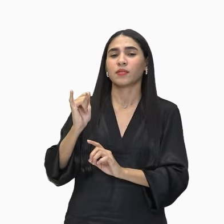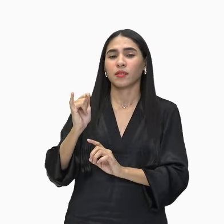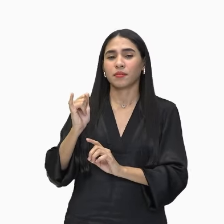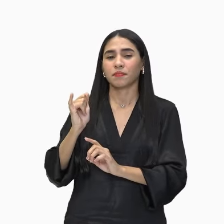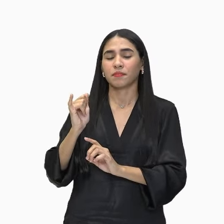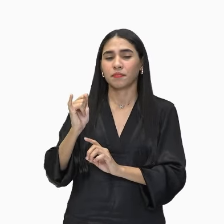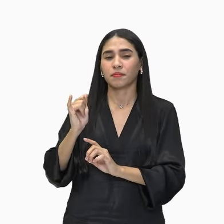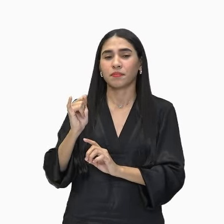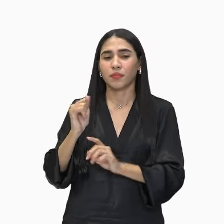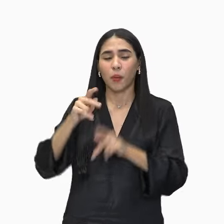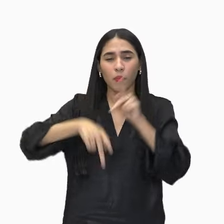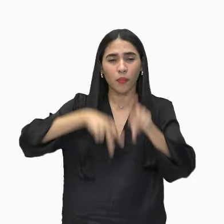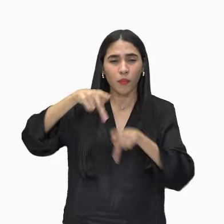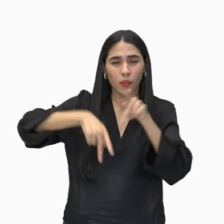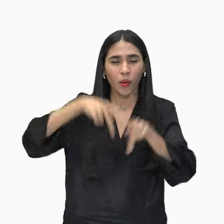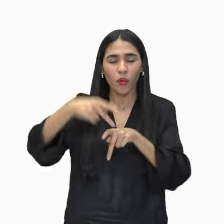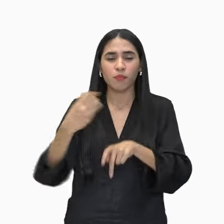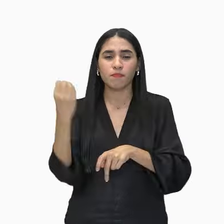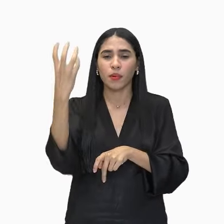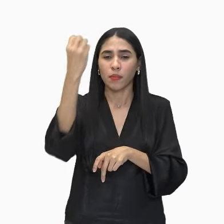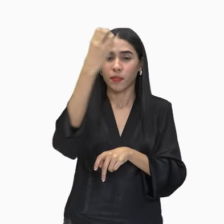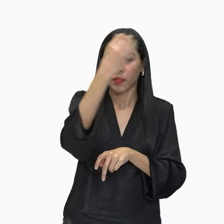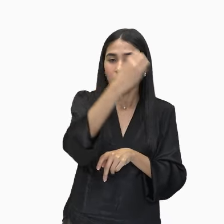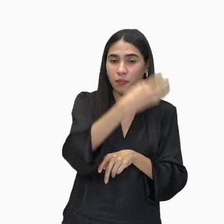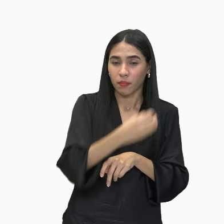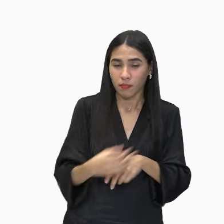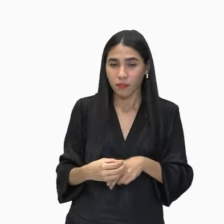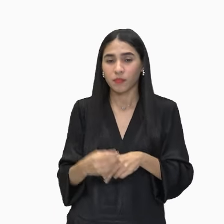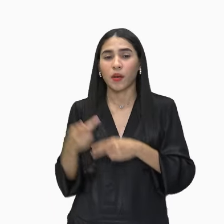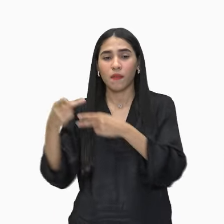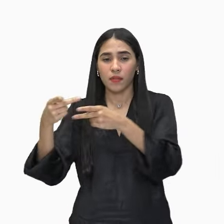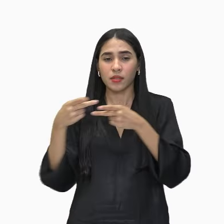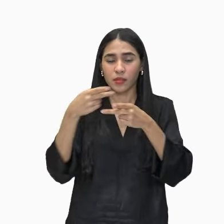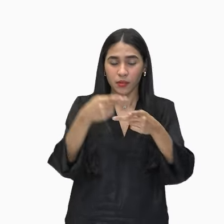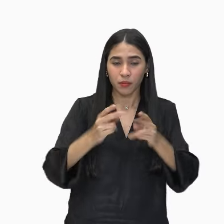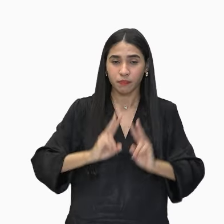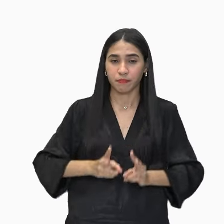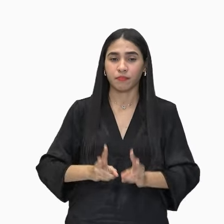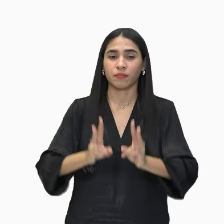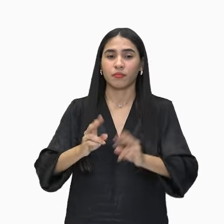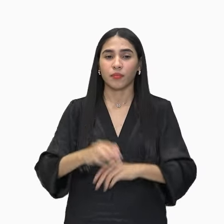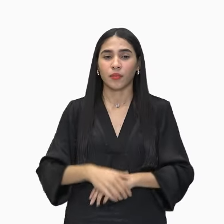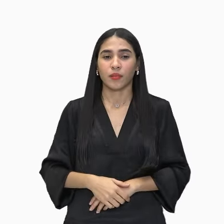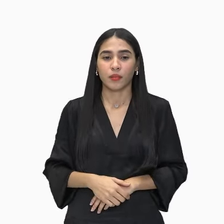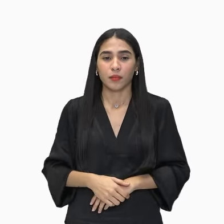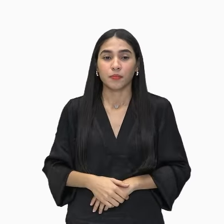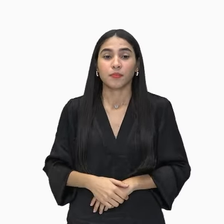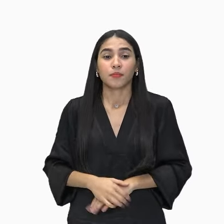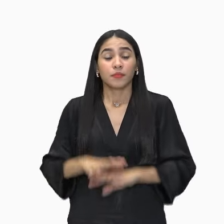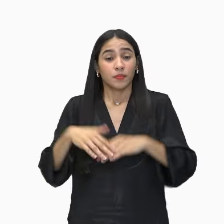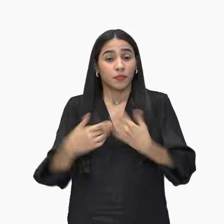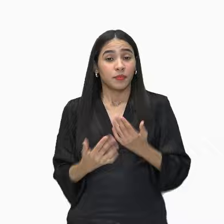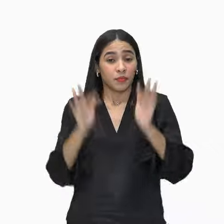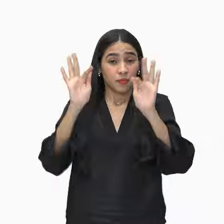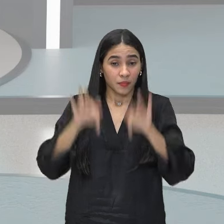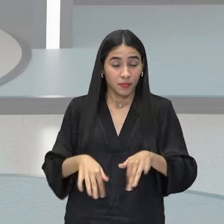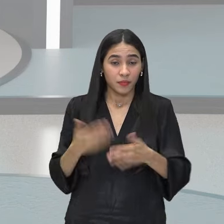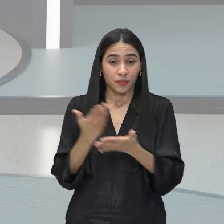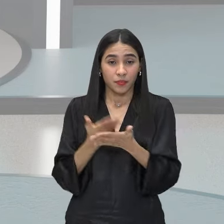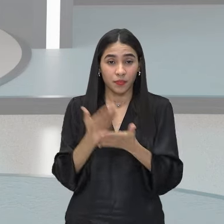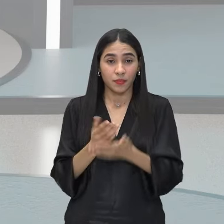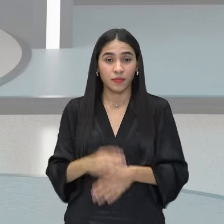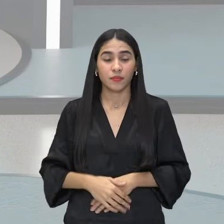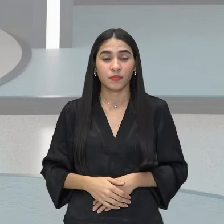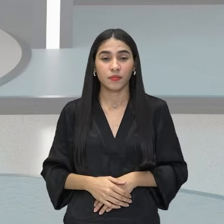ouviu dos povos que ele visitou, dos lugares que ele visitou e assim por diante. E aí para finalizar esta aula,